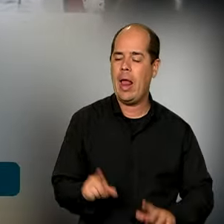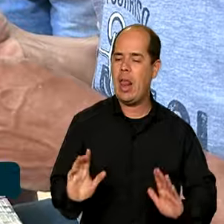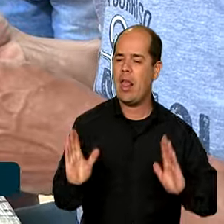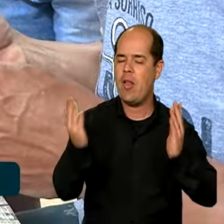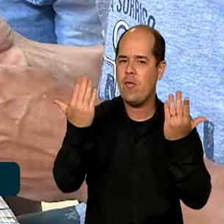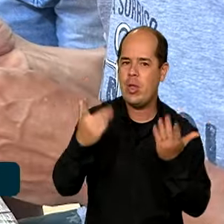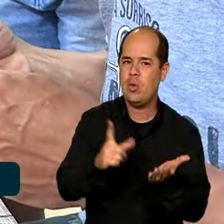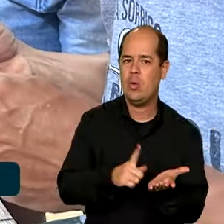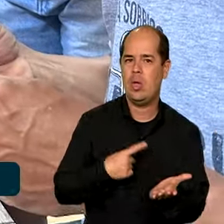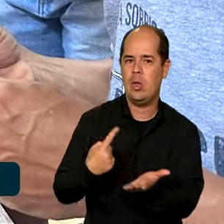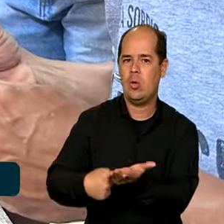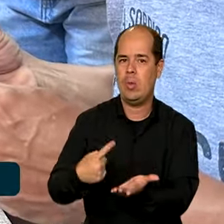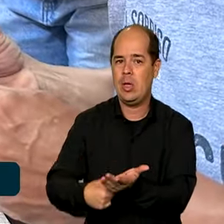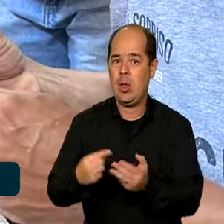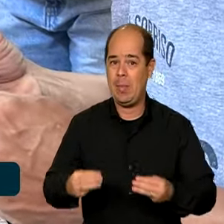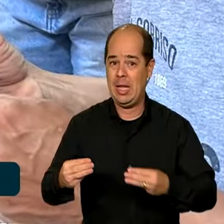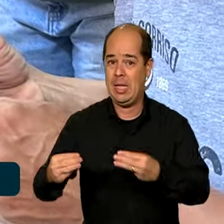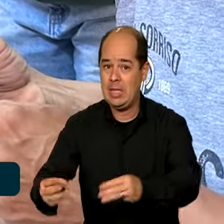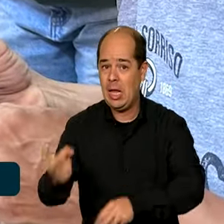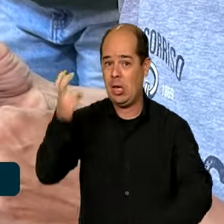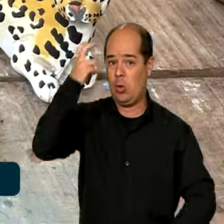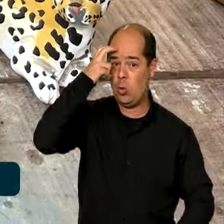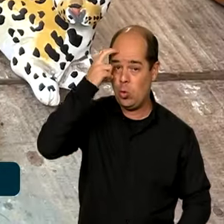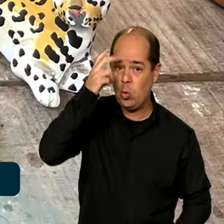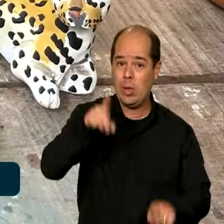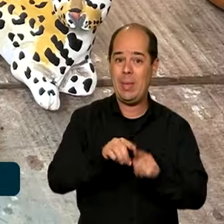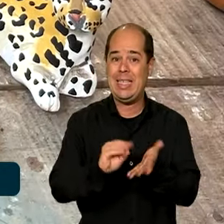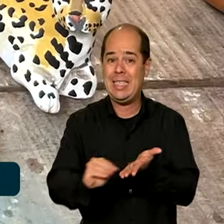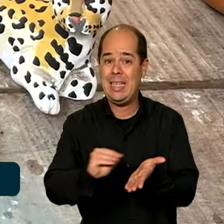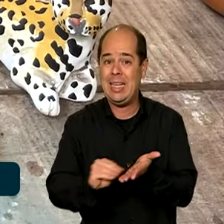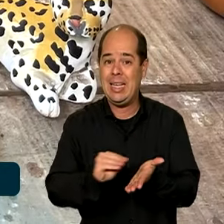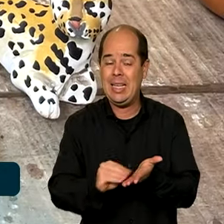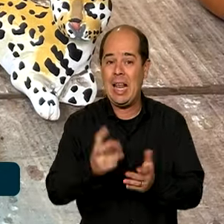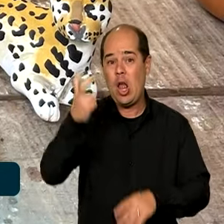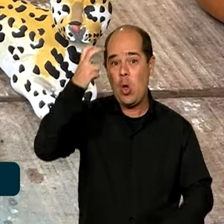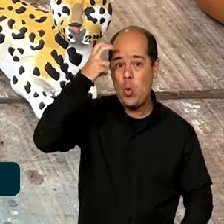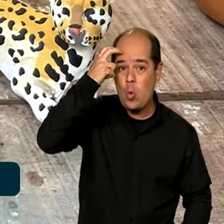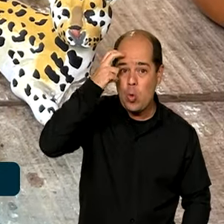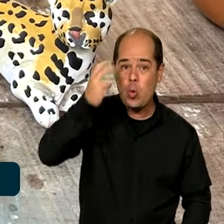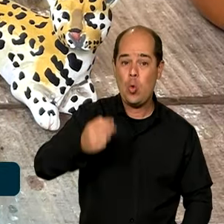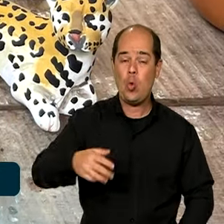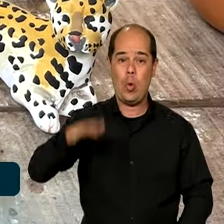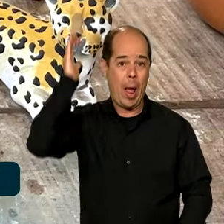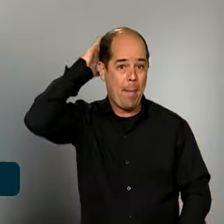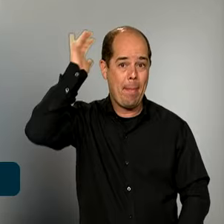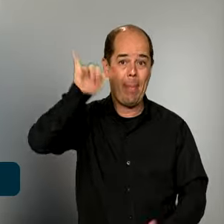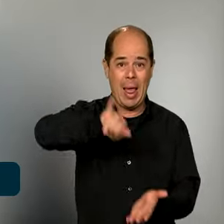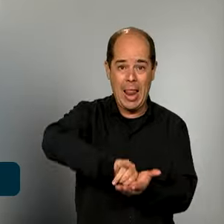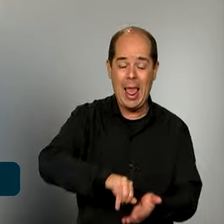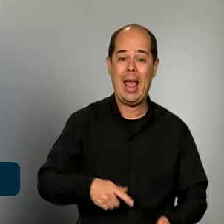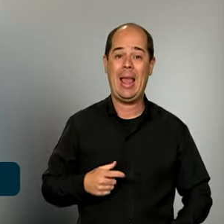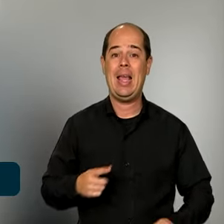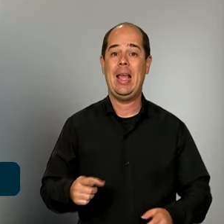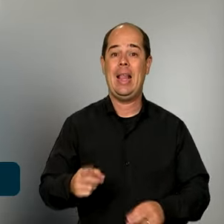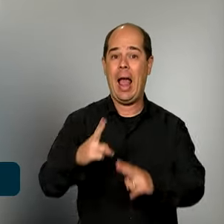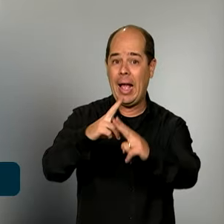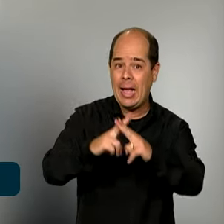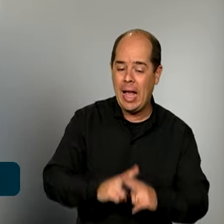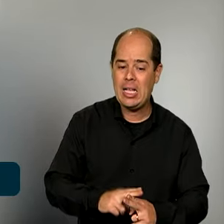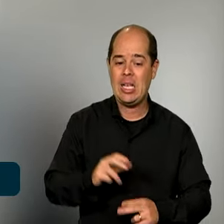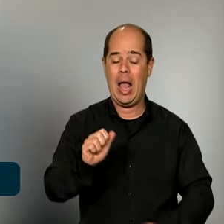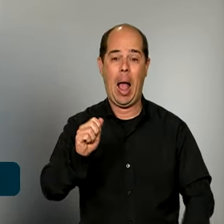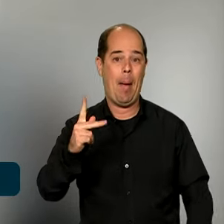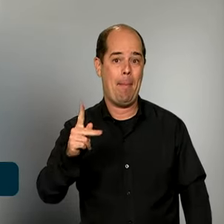Cultura com as Secretarias de Cultura e Turismo de Belém, com participação da Caixa e da Apex Brasil. Estamos muito felizes com essa